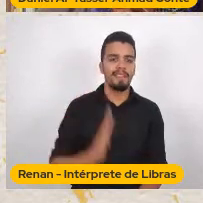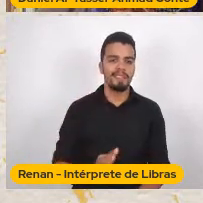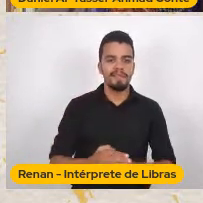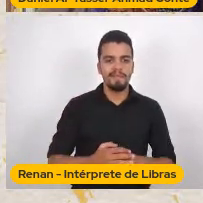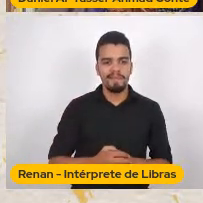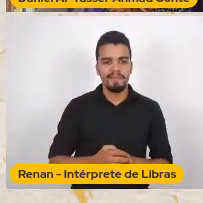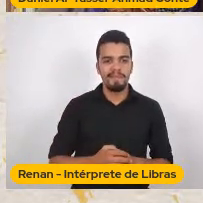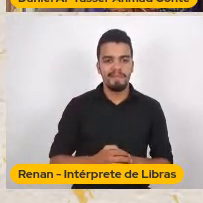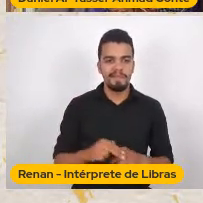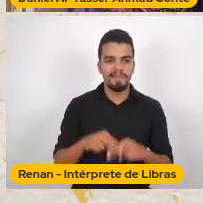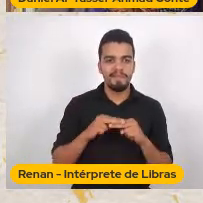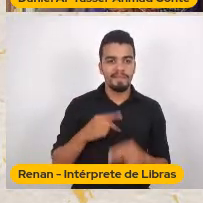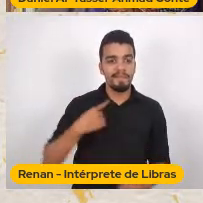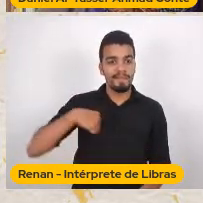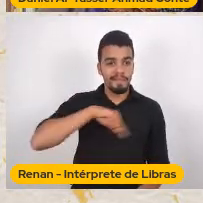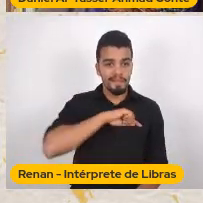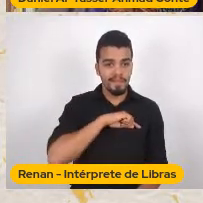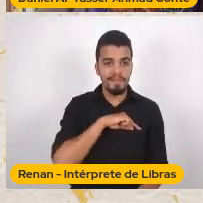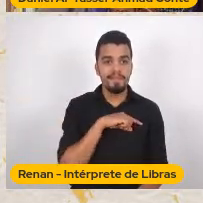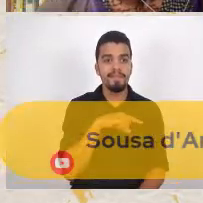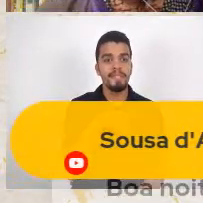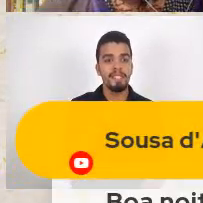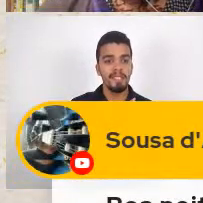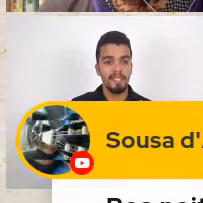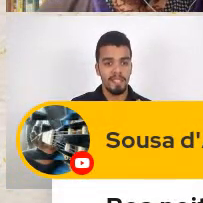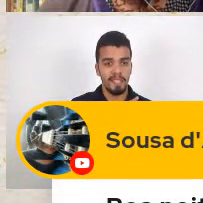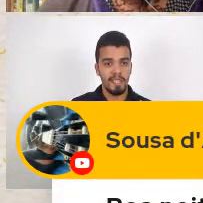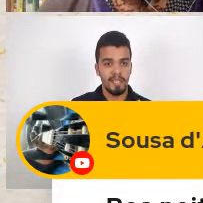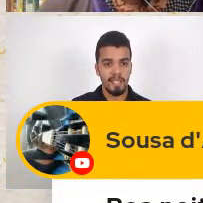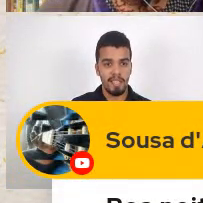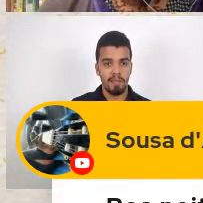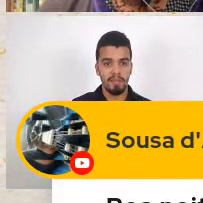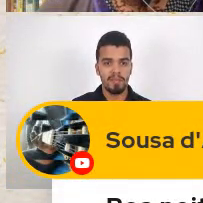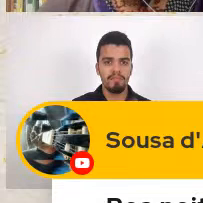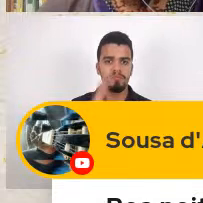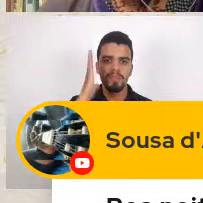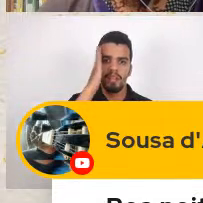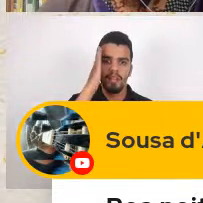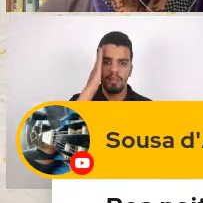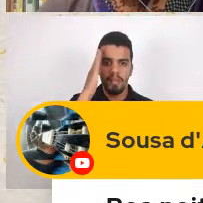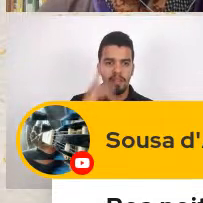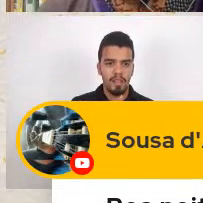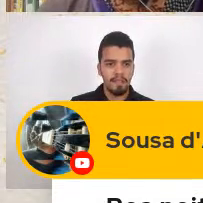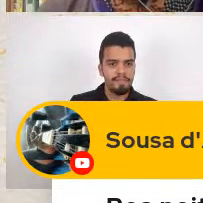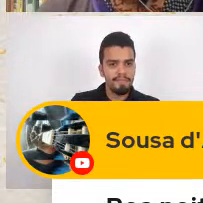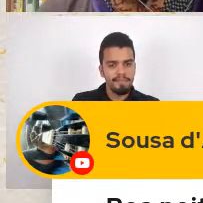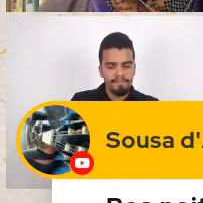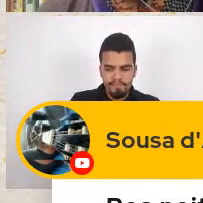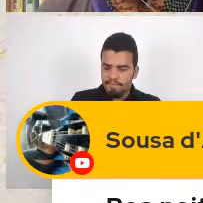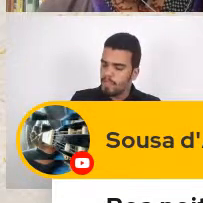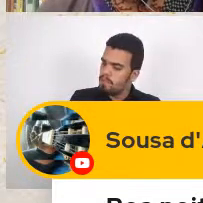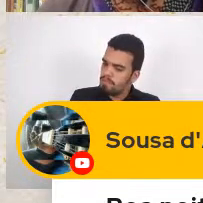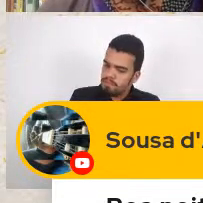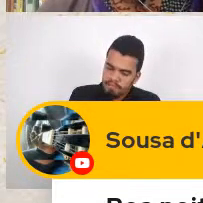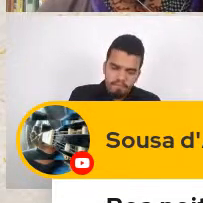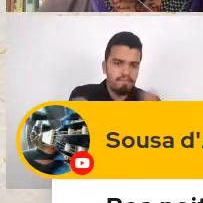Nós temos Uma ordem De entendimento De ruptura Com a Europa Né